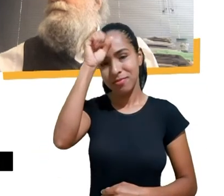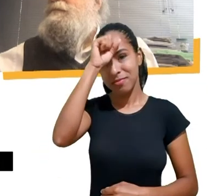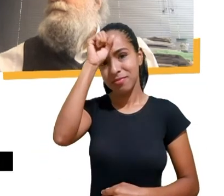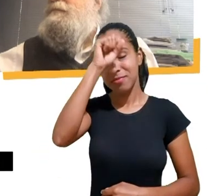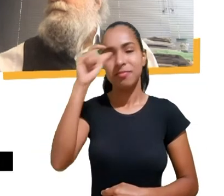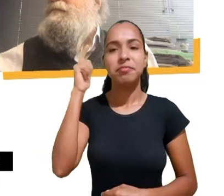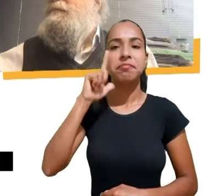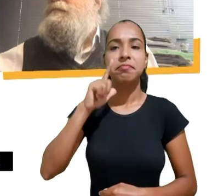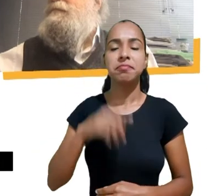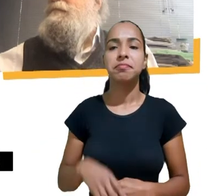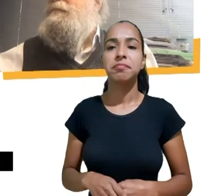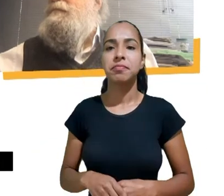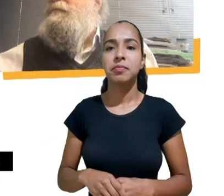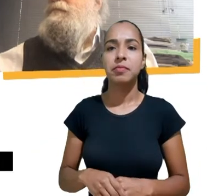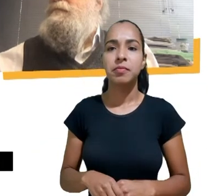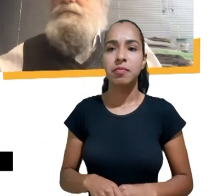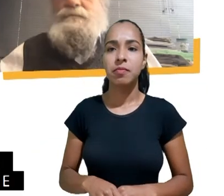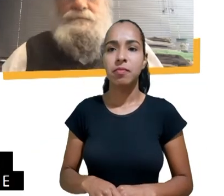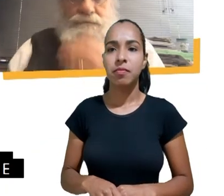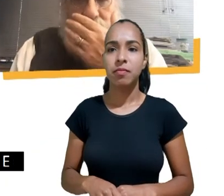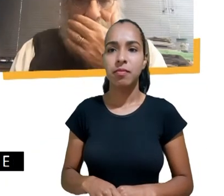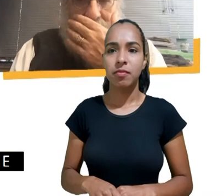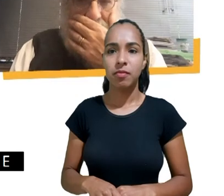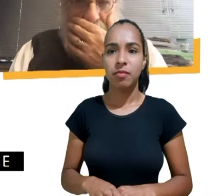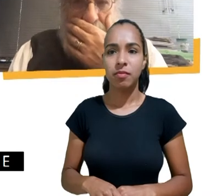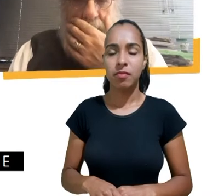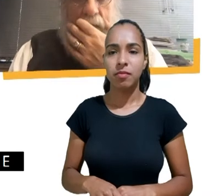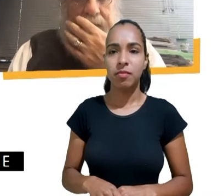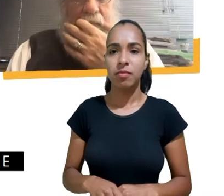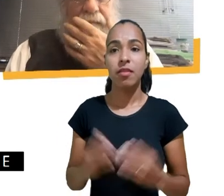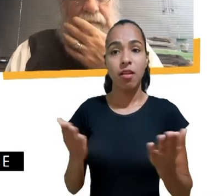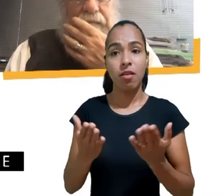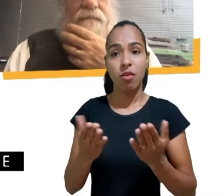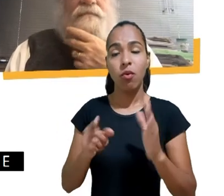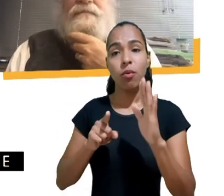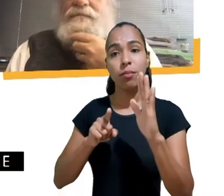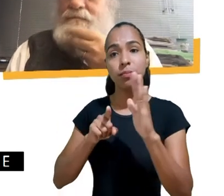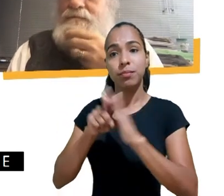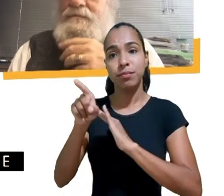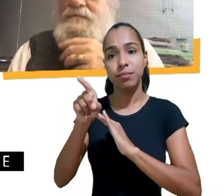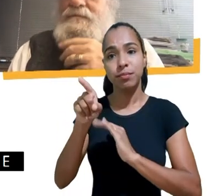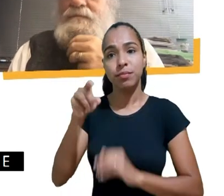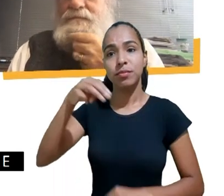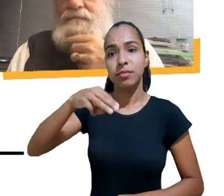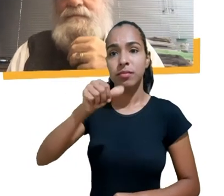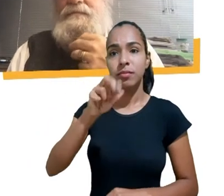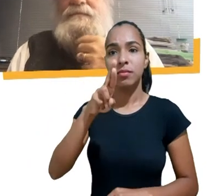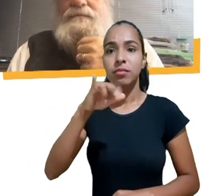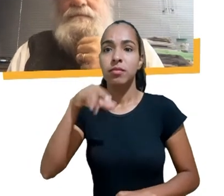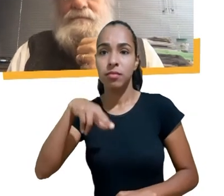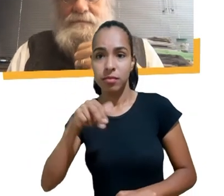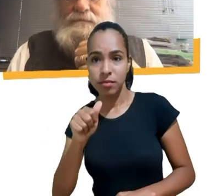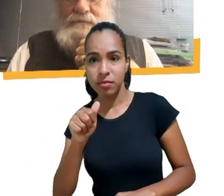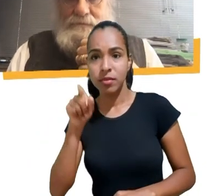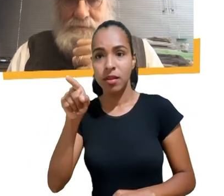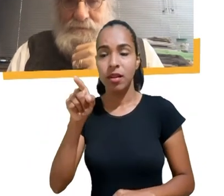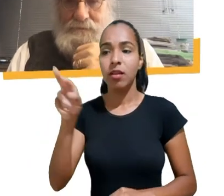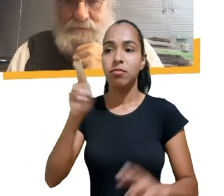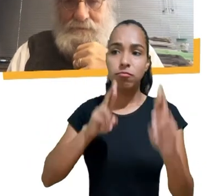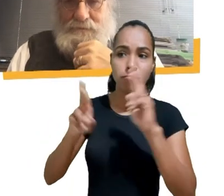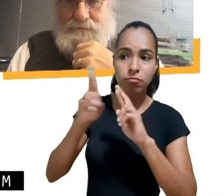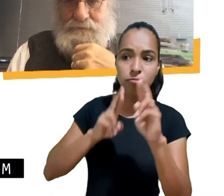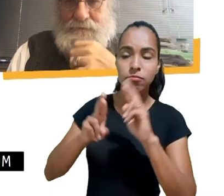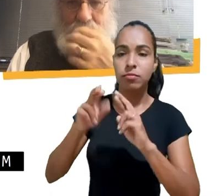e eu vou inverter a ordem começando com a Marina Ferfebaum depois Paulo Renat Yazodara Córdoba e Demi Guetico por